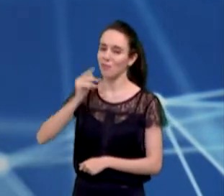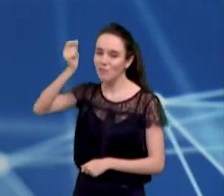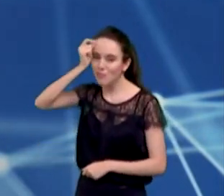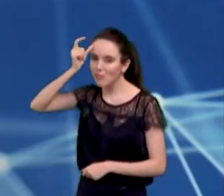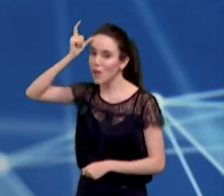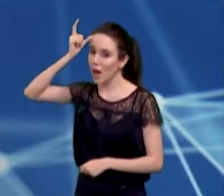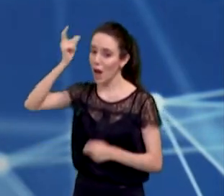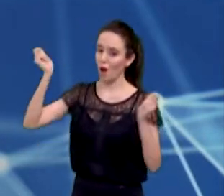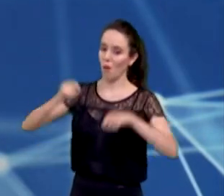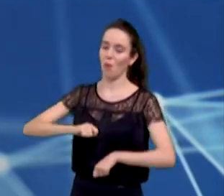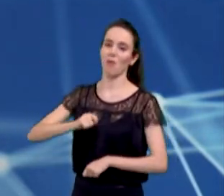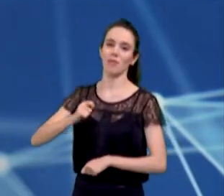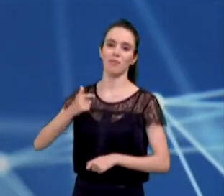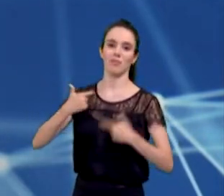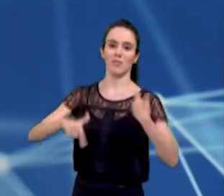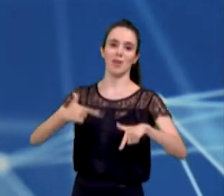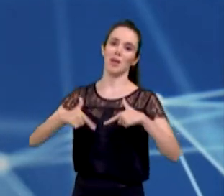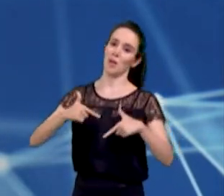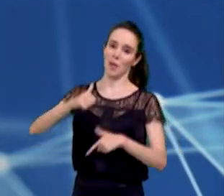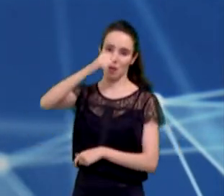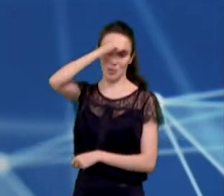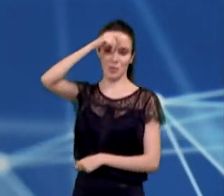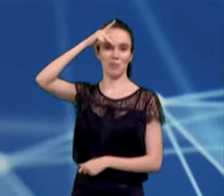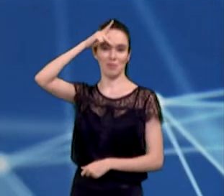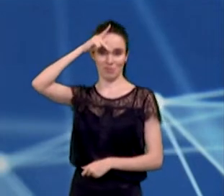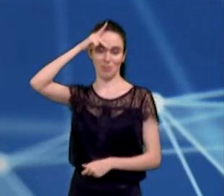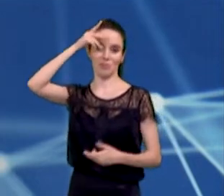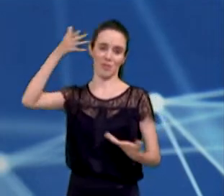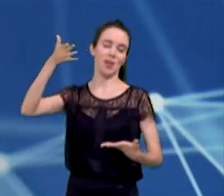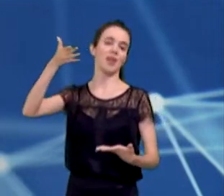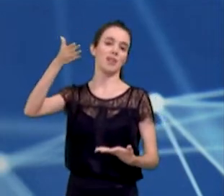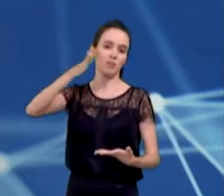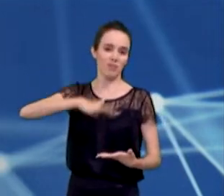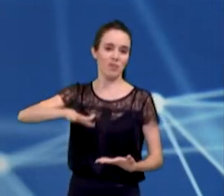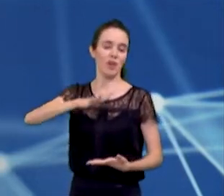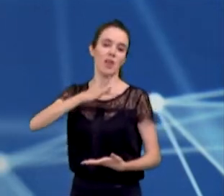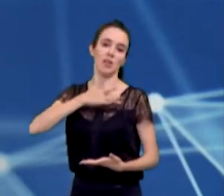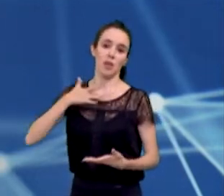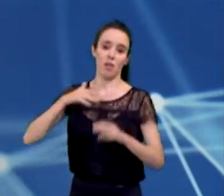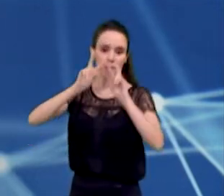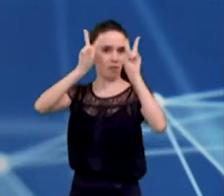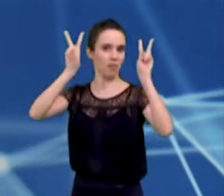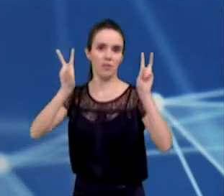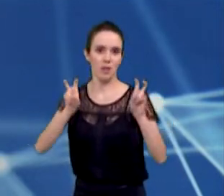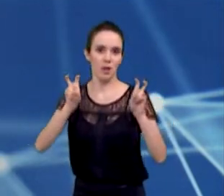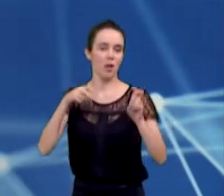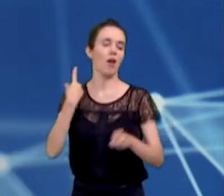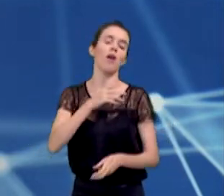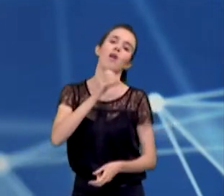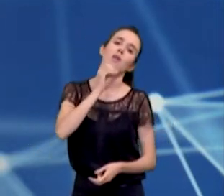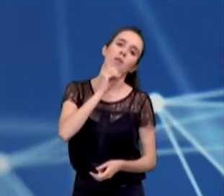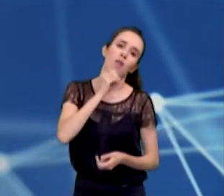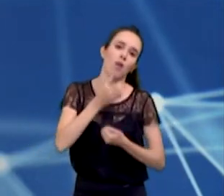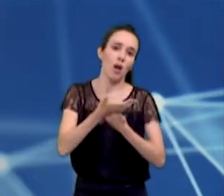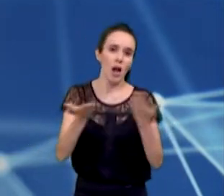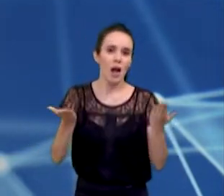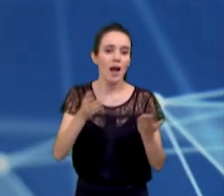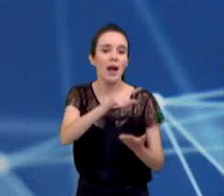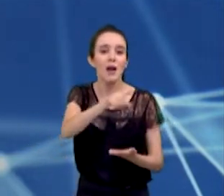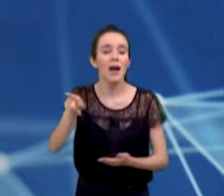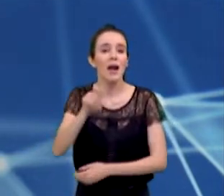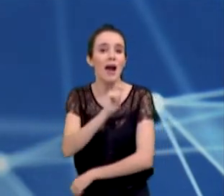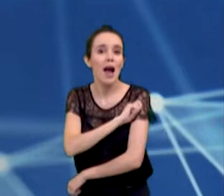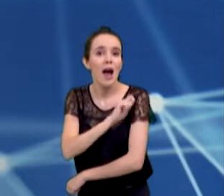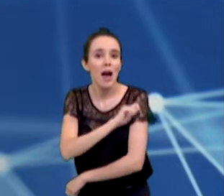desses recursos, principalmente desses recursos da área de saúde, onde a gente tem a oportunidade também de ter os estudantes